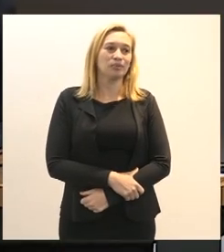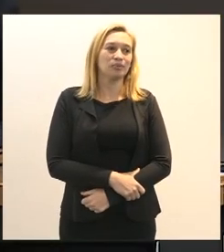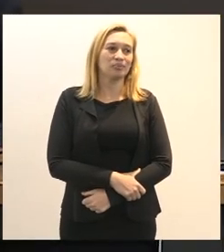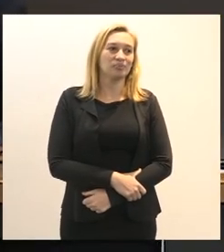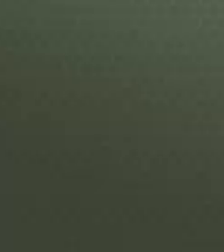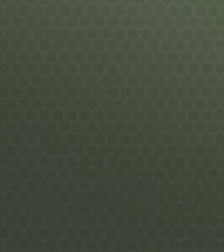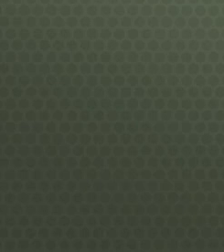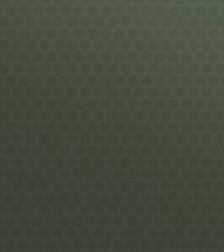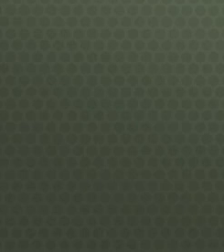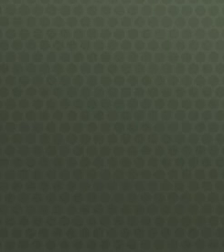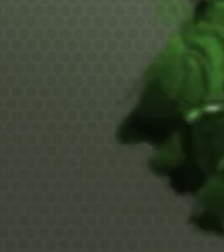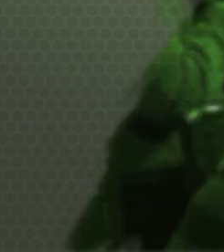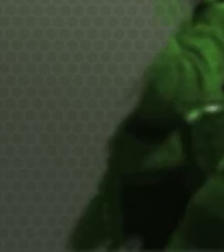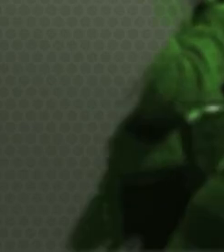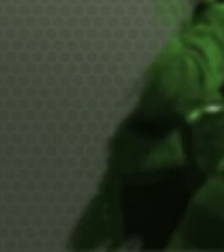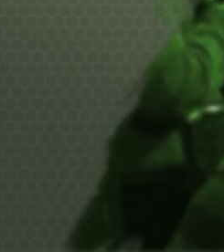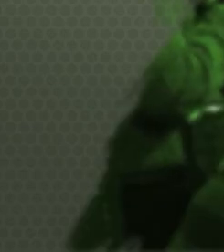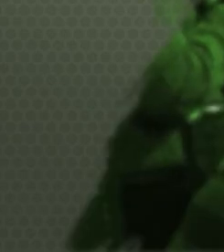e aí